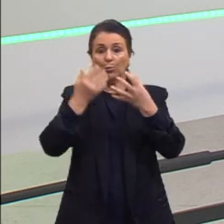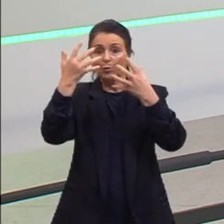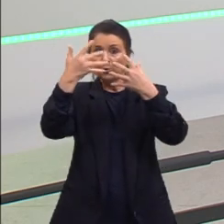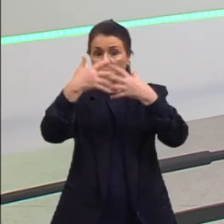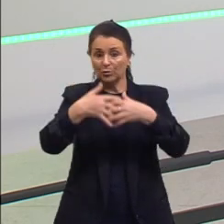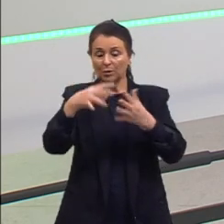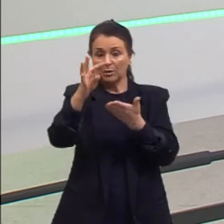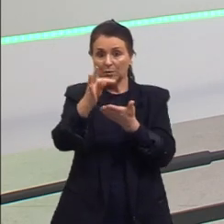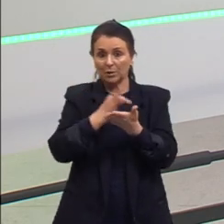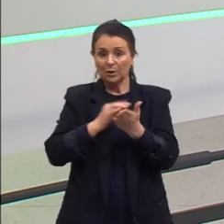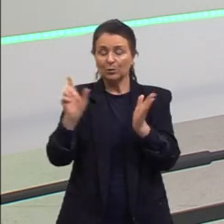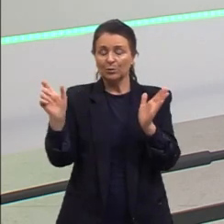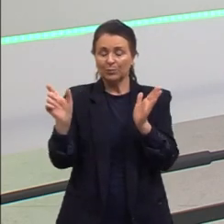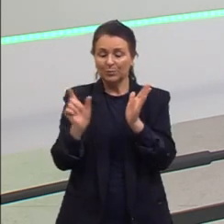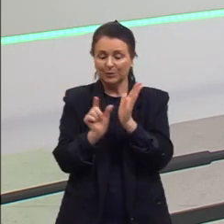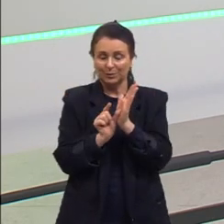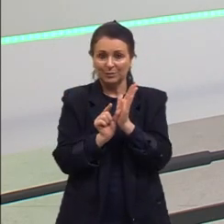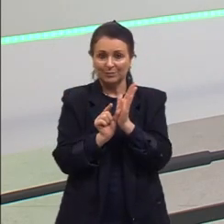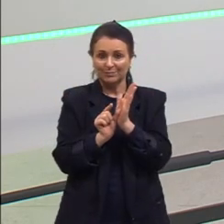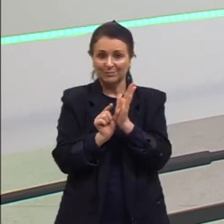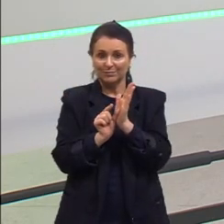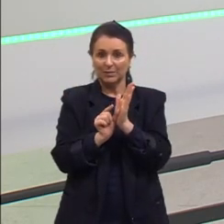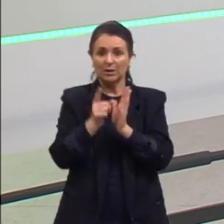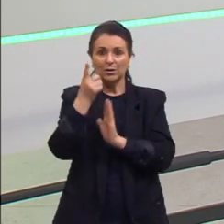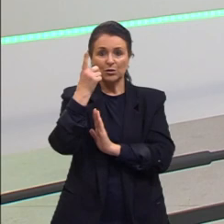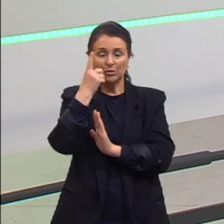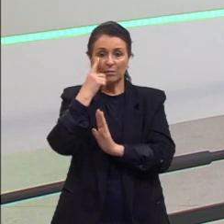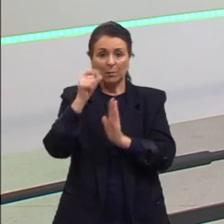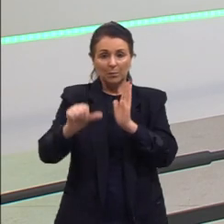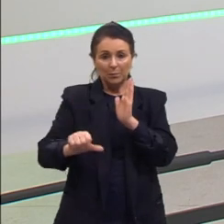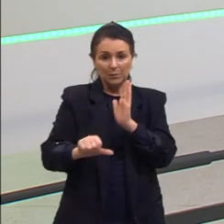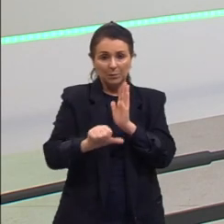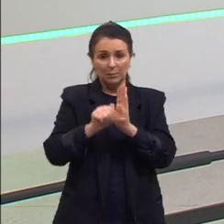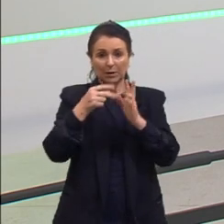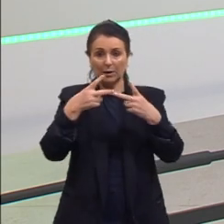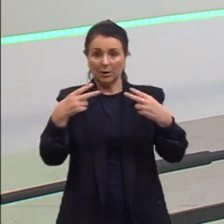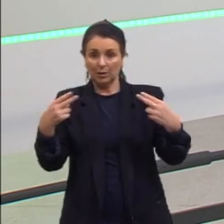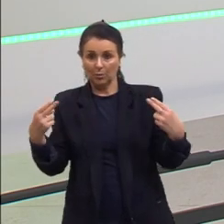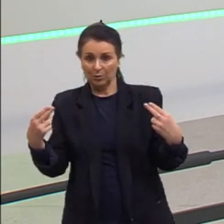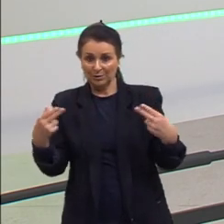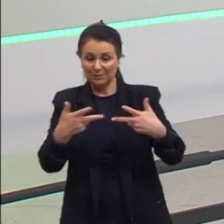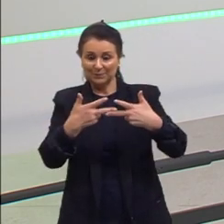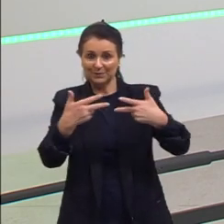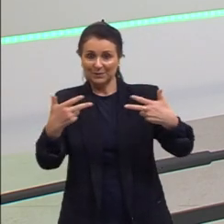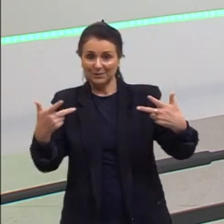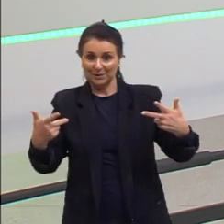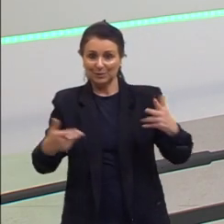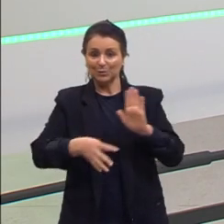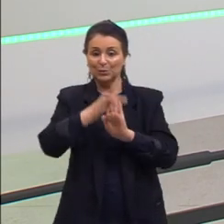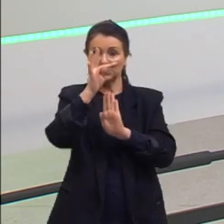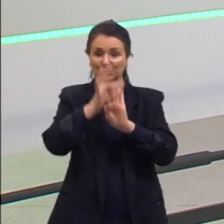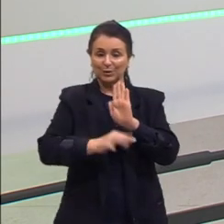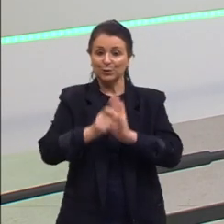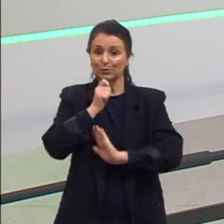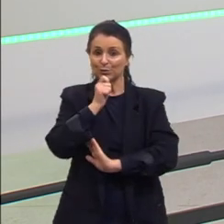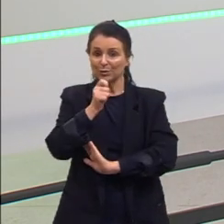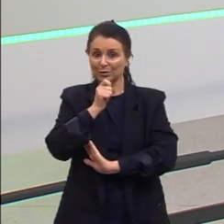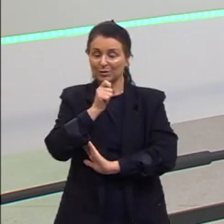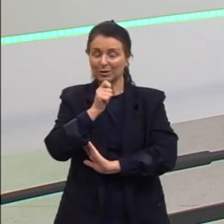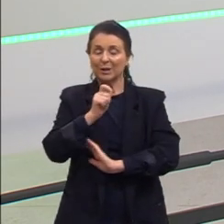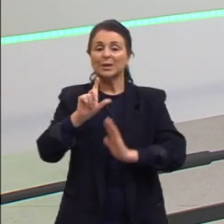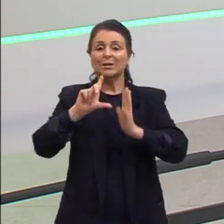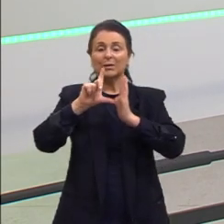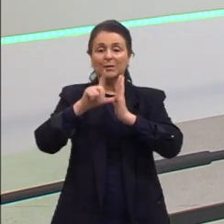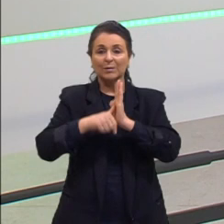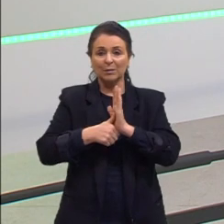textos menores. A gente viu que uma primeira questão falou sobre os elementos do texto jornalístico e uma segunda